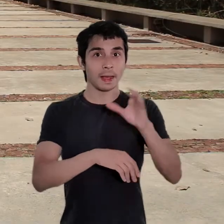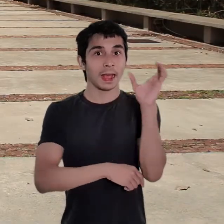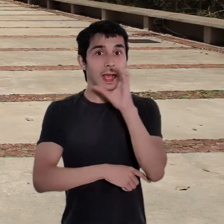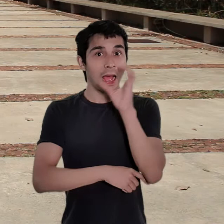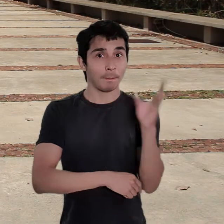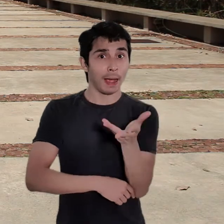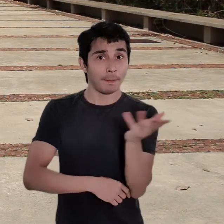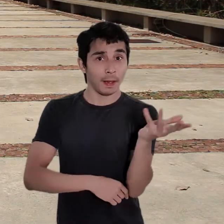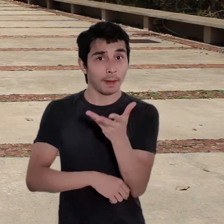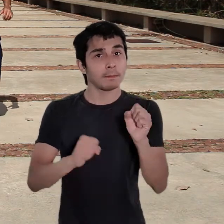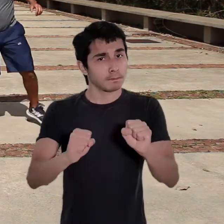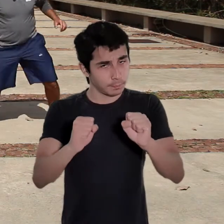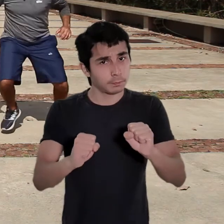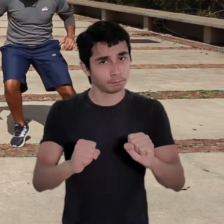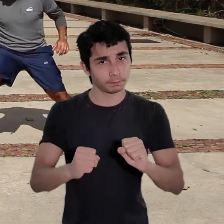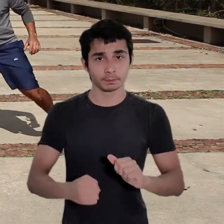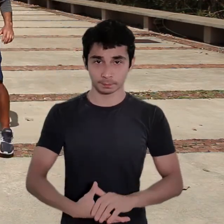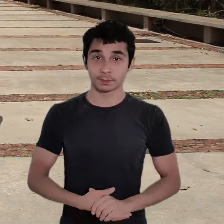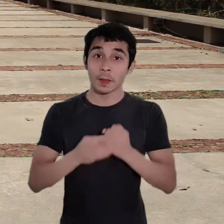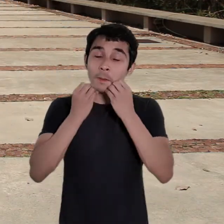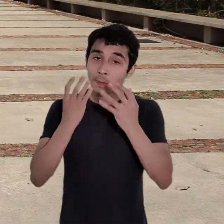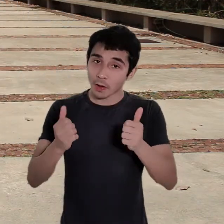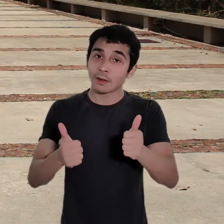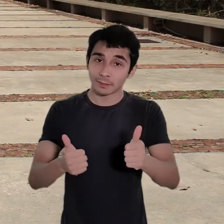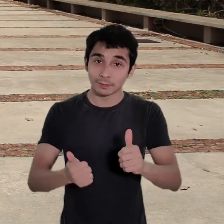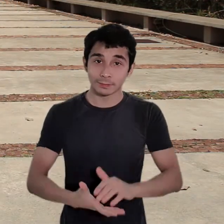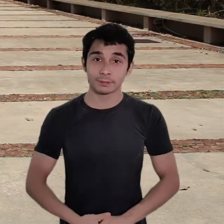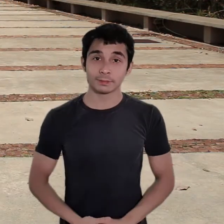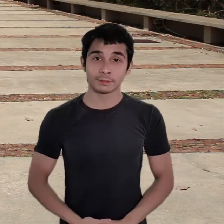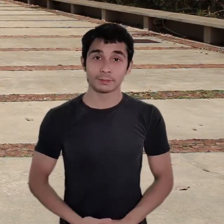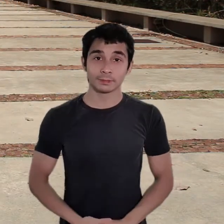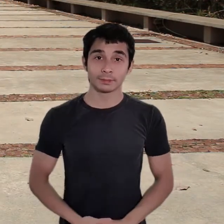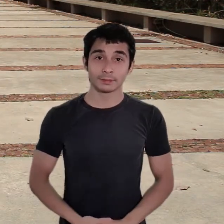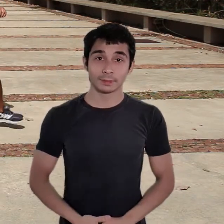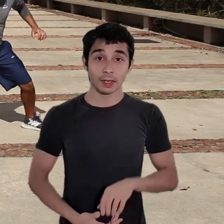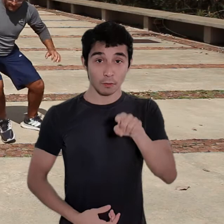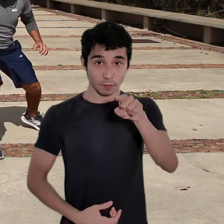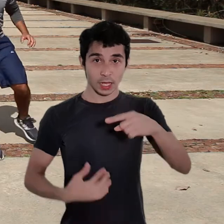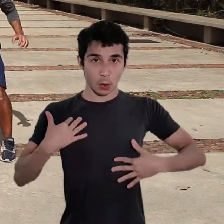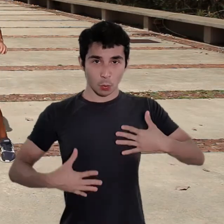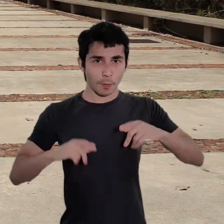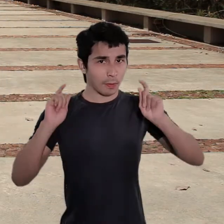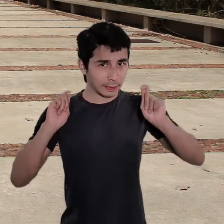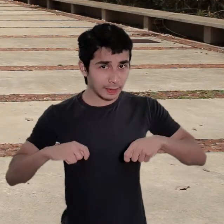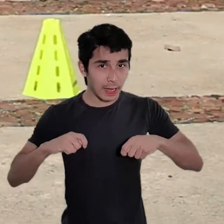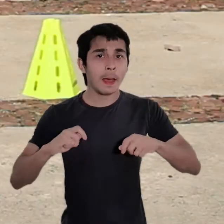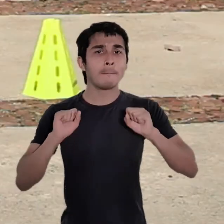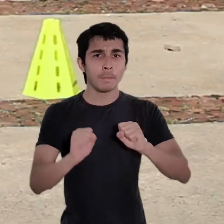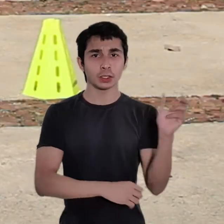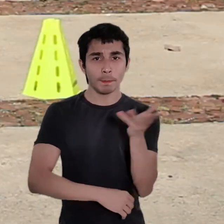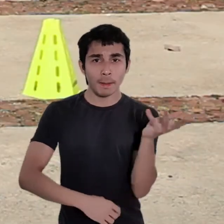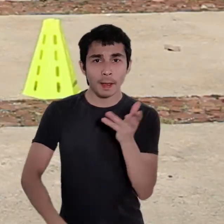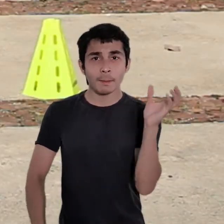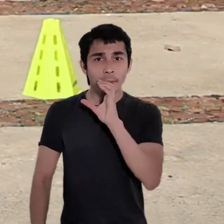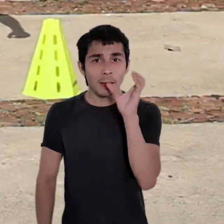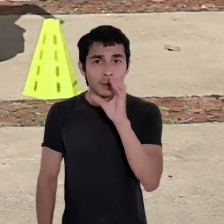Agora a gente pode aumentar um pouco essa intensidade. Muito bem! Se você tiver condições físicas para